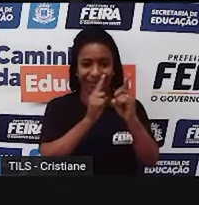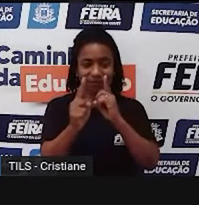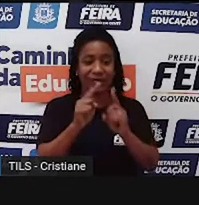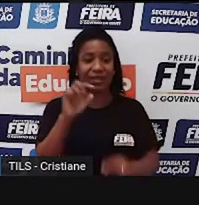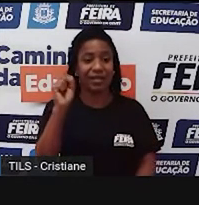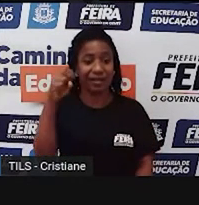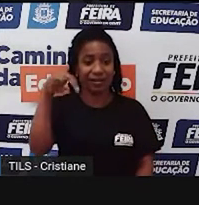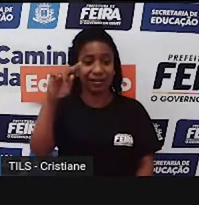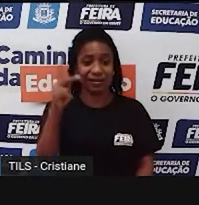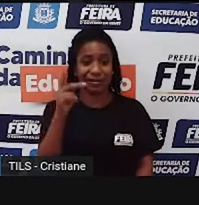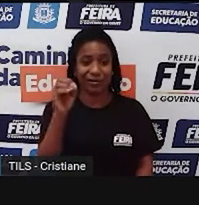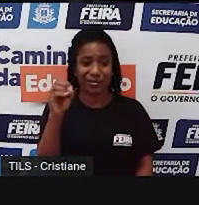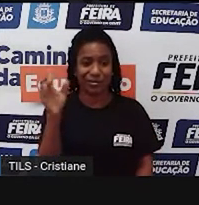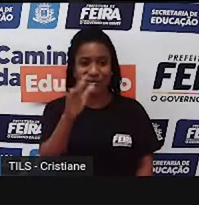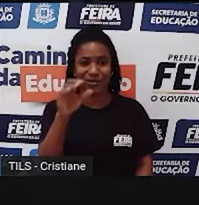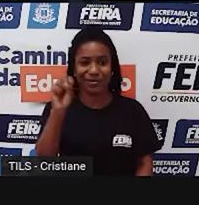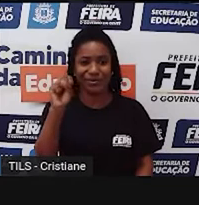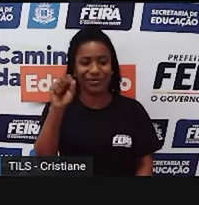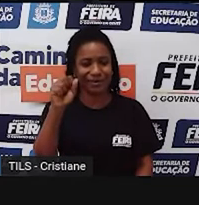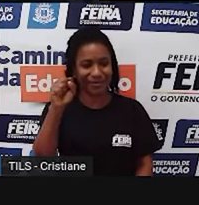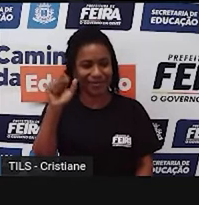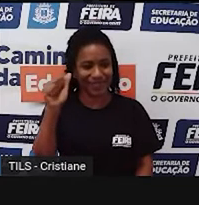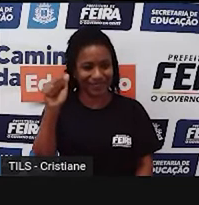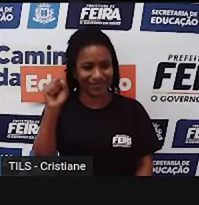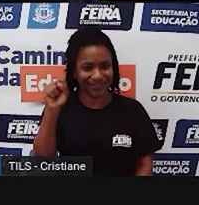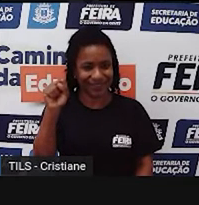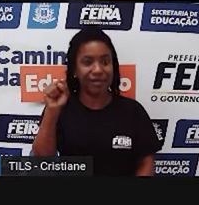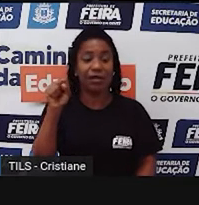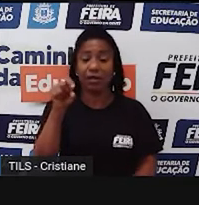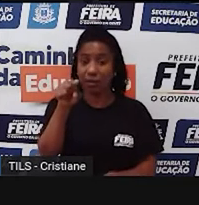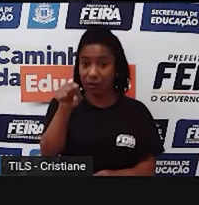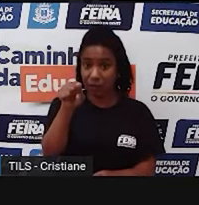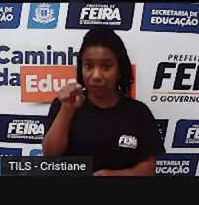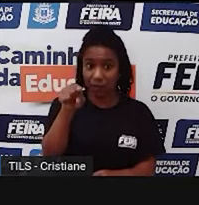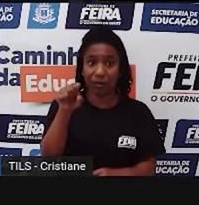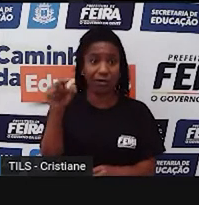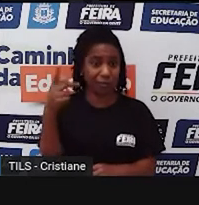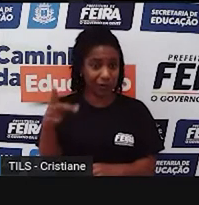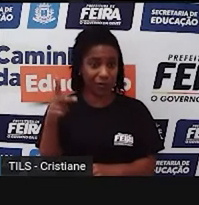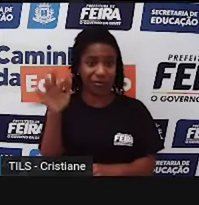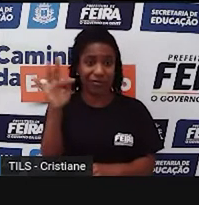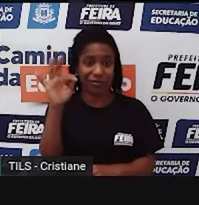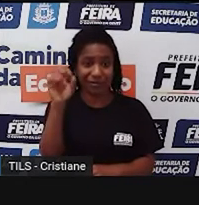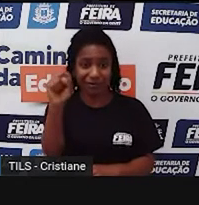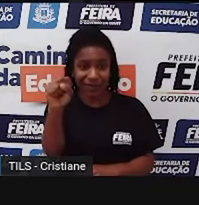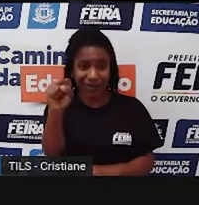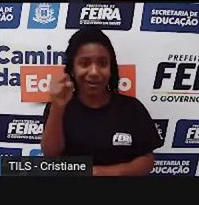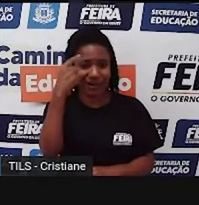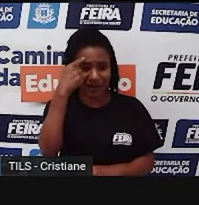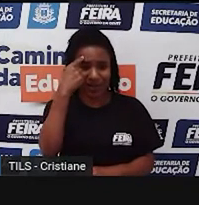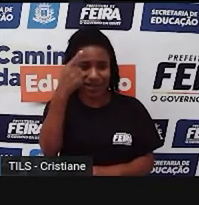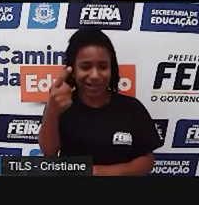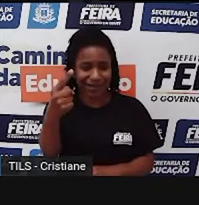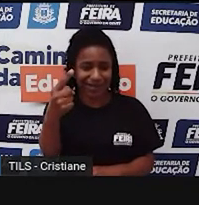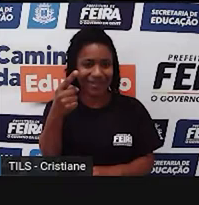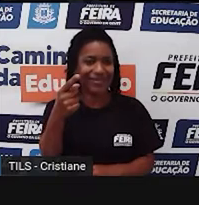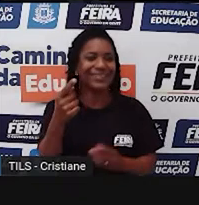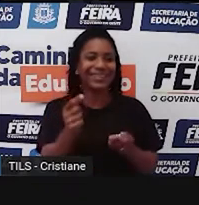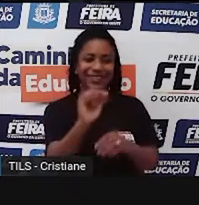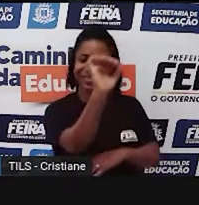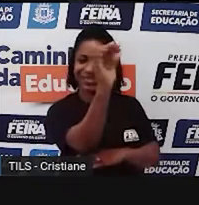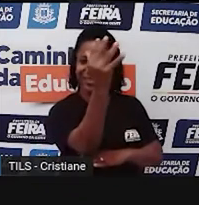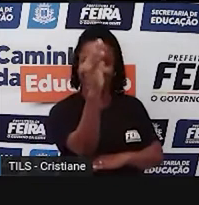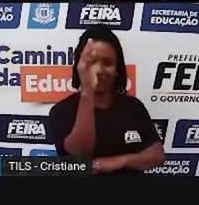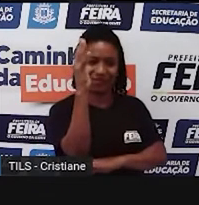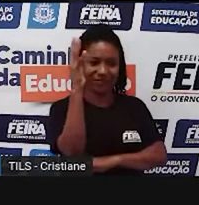gente nota como é que ela era antes e como ela foi evoluindo, né, ainda tinha aquele canteiro central aqui, né, com as árvores e